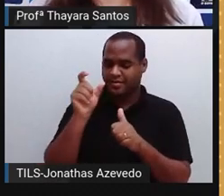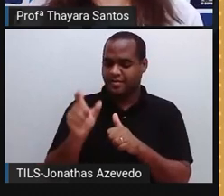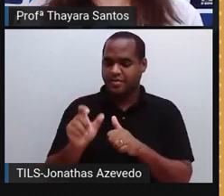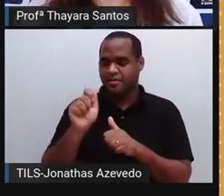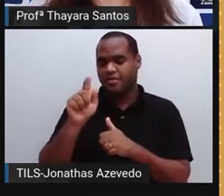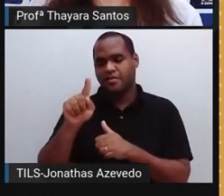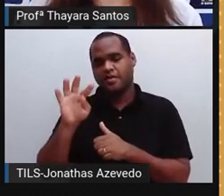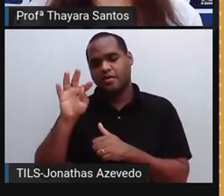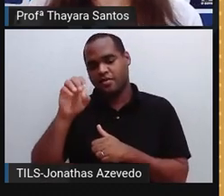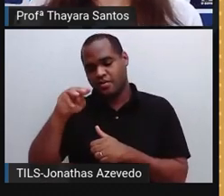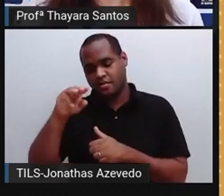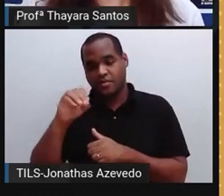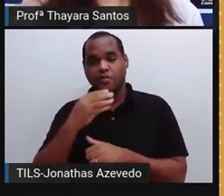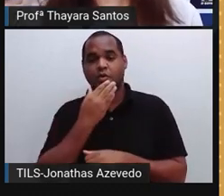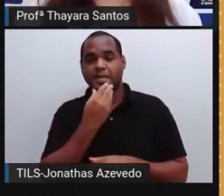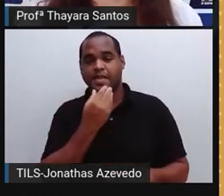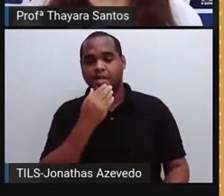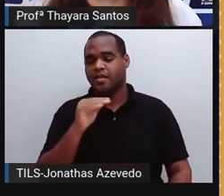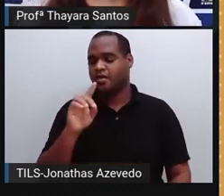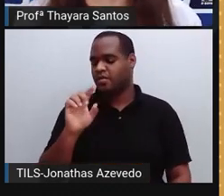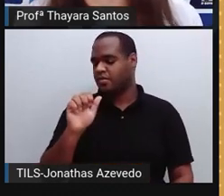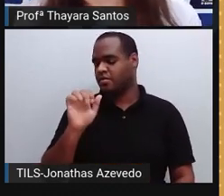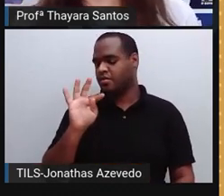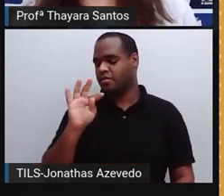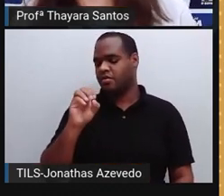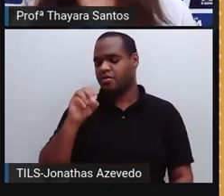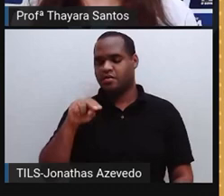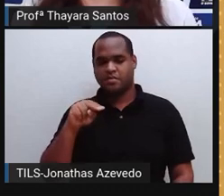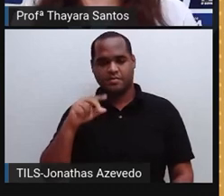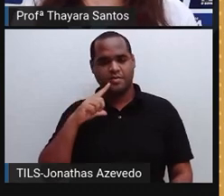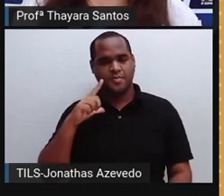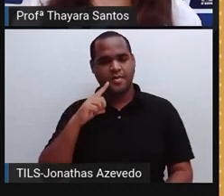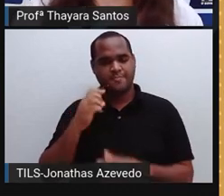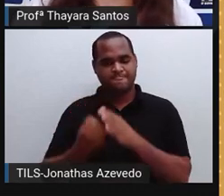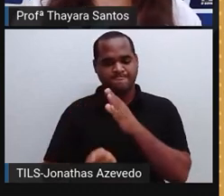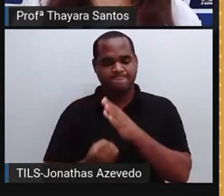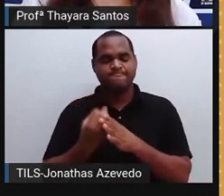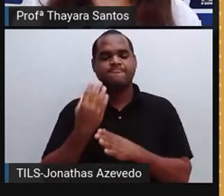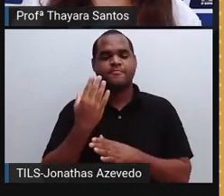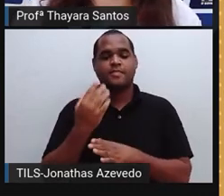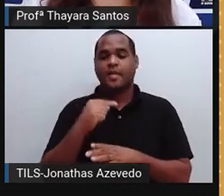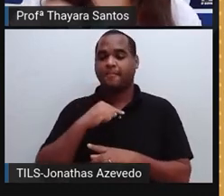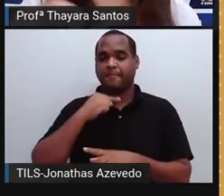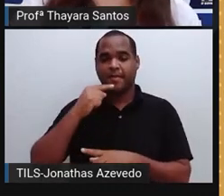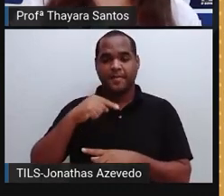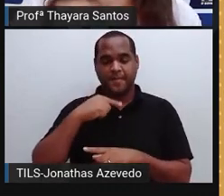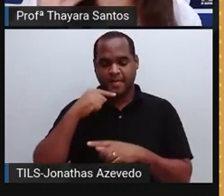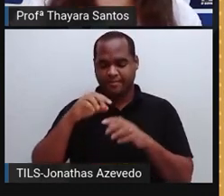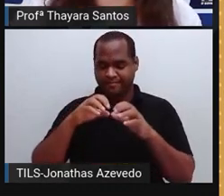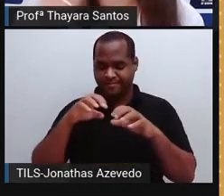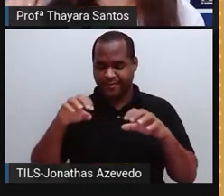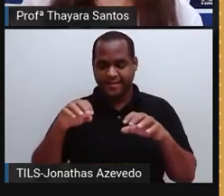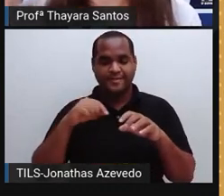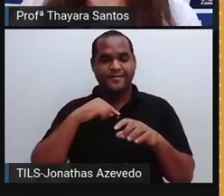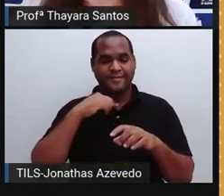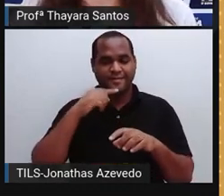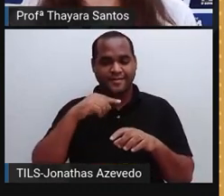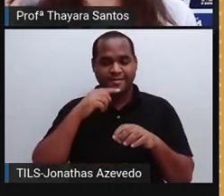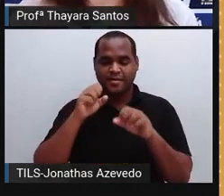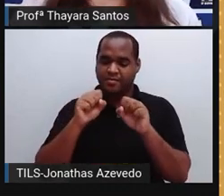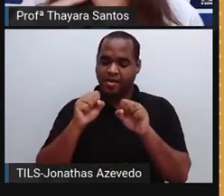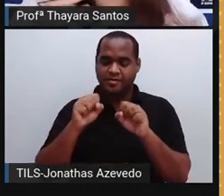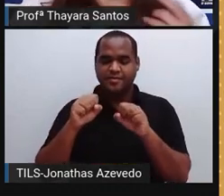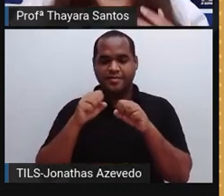de Dalton. Só que depois descobriram que esse átomo não era indivisível, que ele poderia ser dividido em partículas